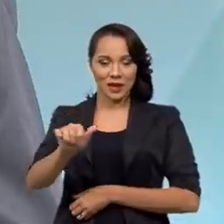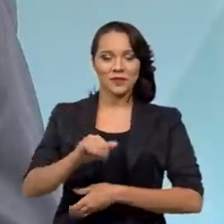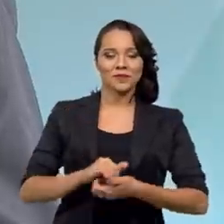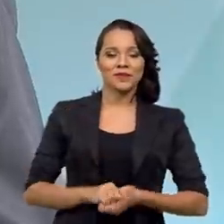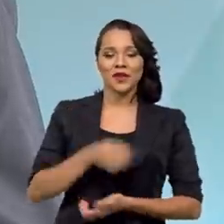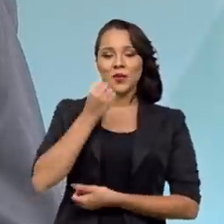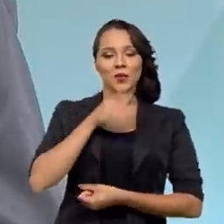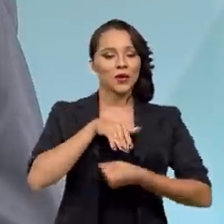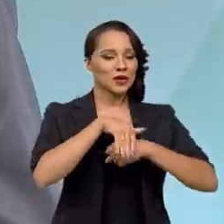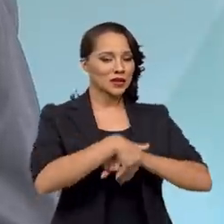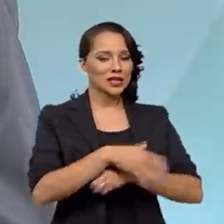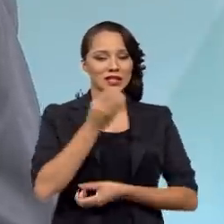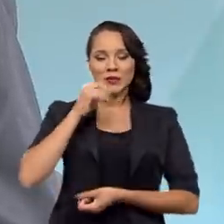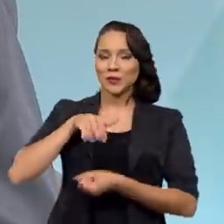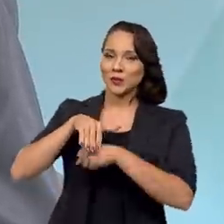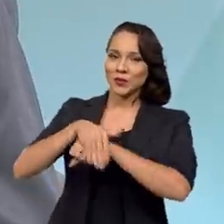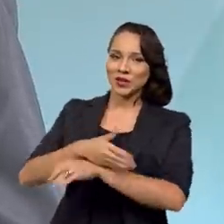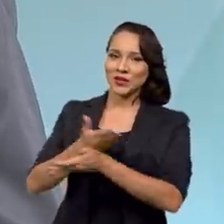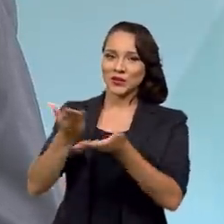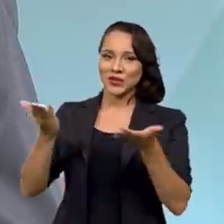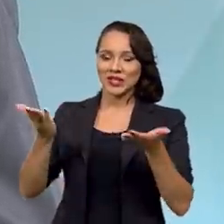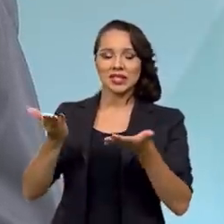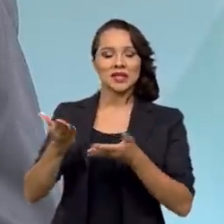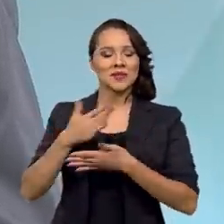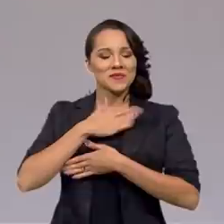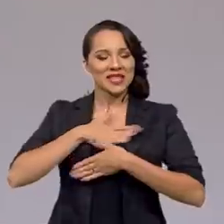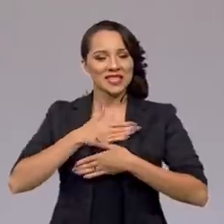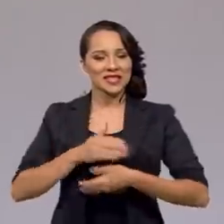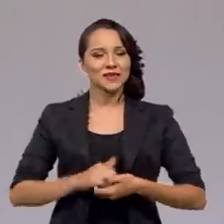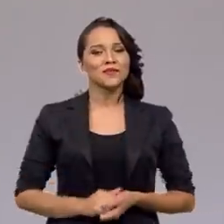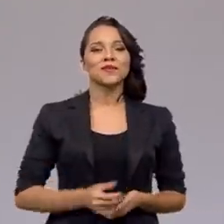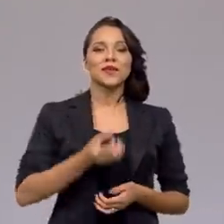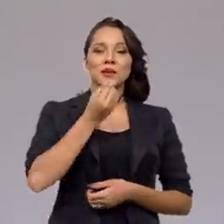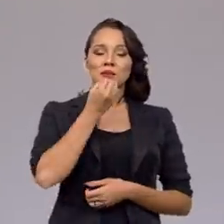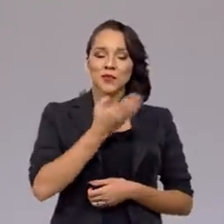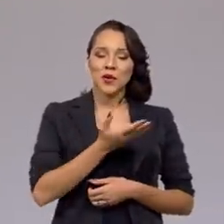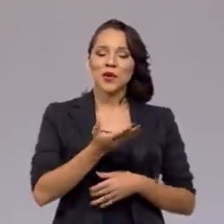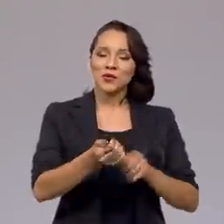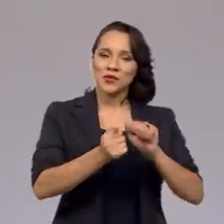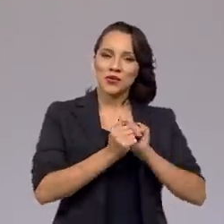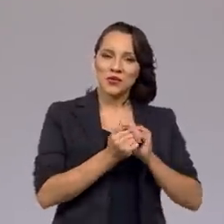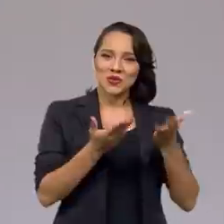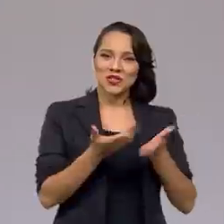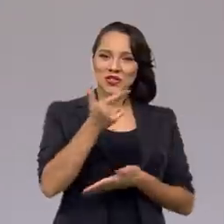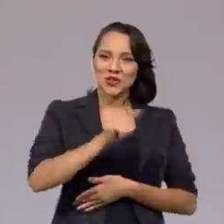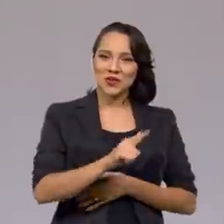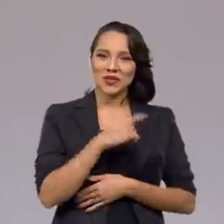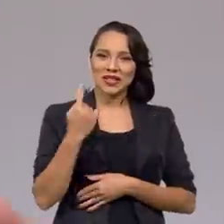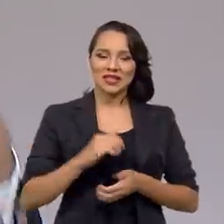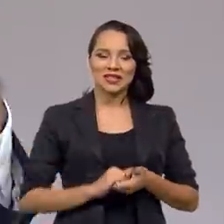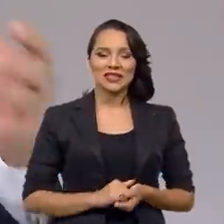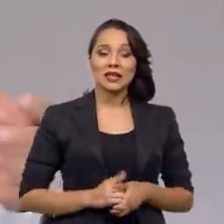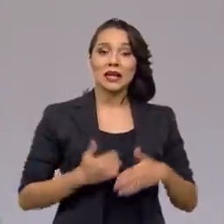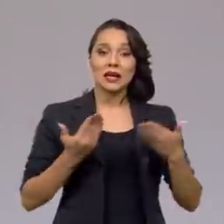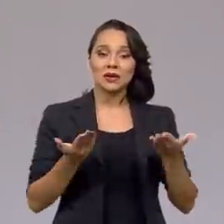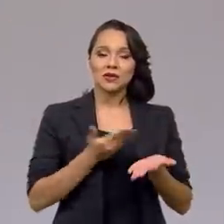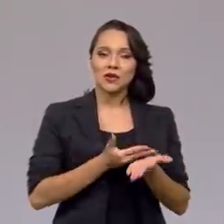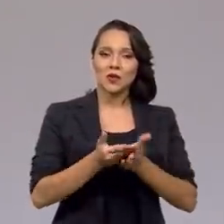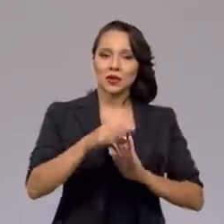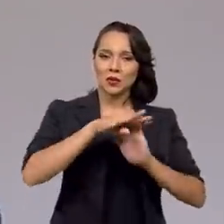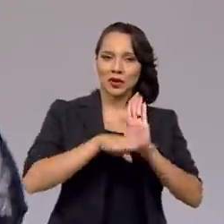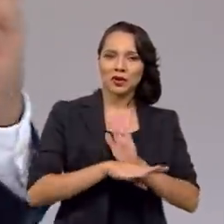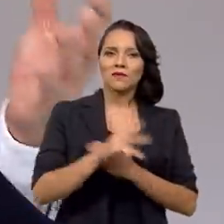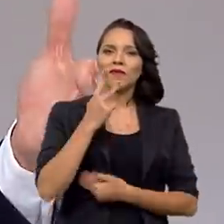Boa noite ao Brasil em Pauta, boa noite, Paulo, um prazer estar aqui. Muito bom estar aqui de novo conosco. Saxida, a gente abriu o programa